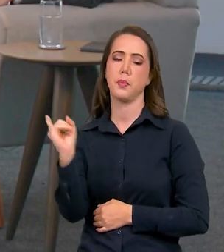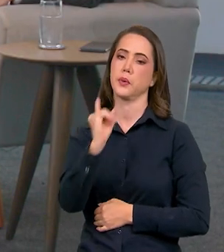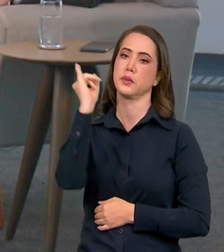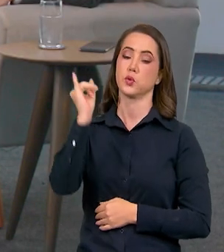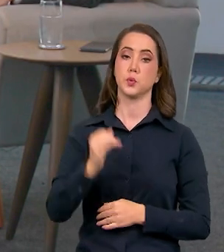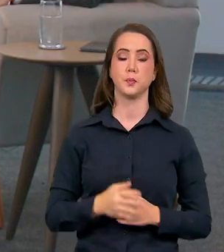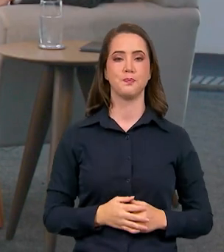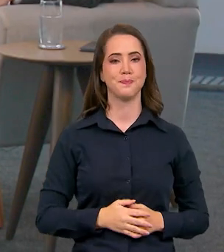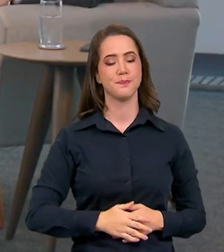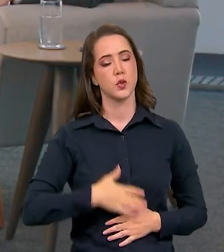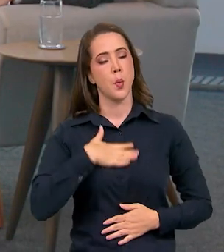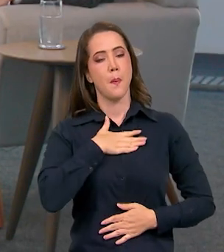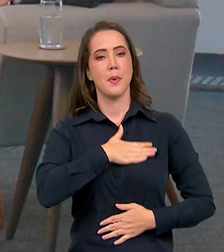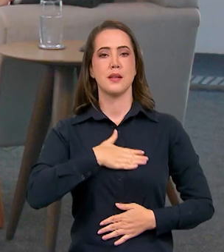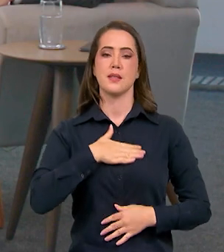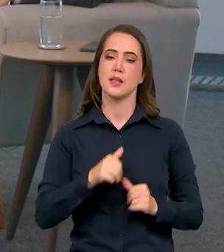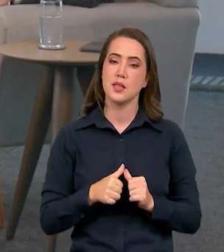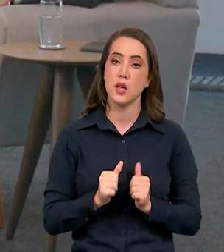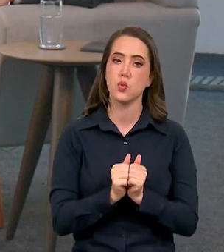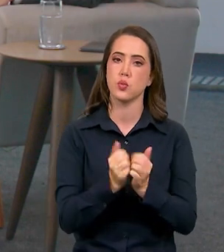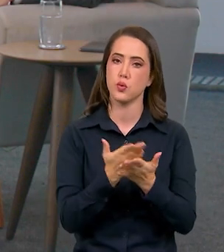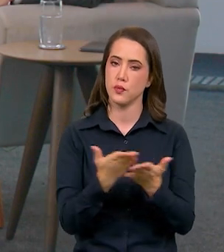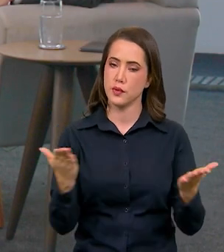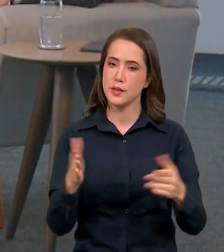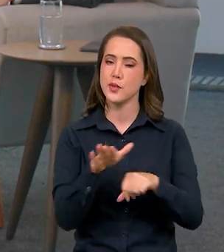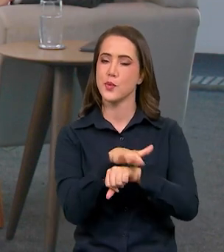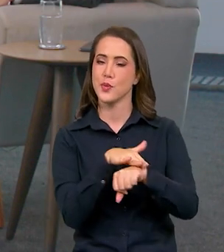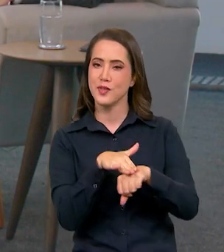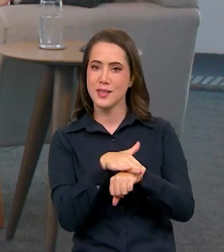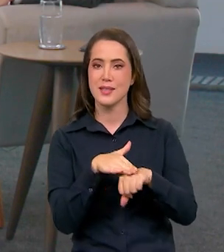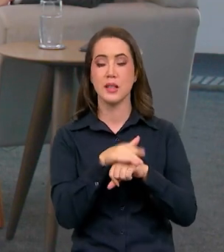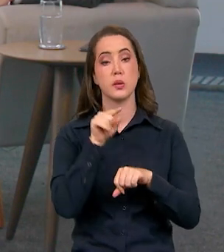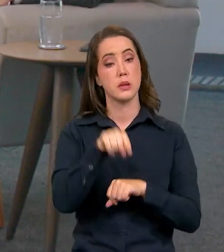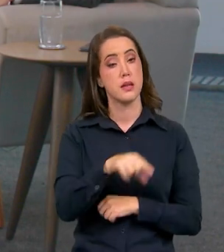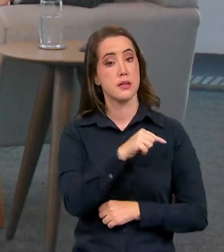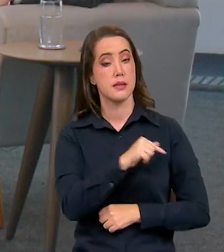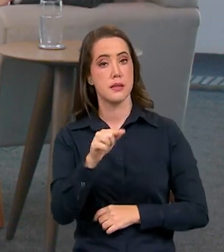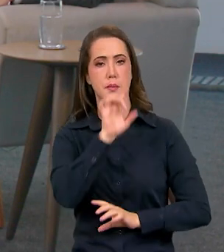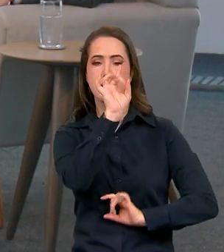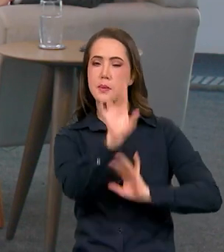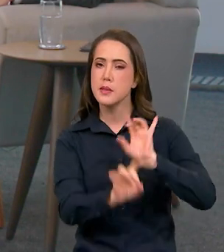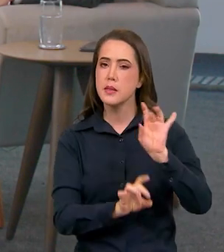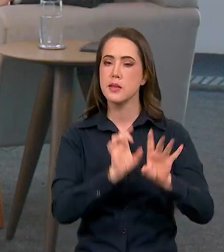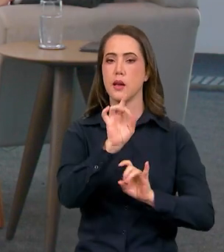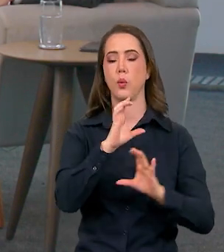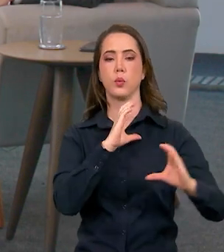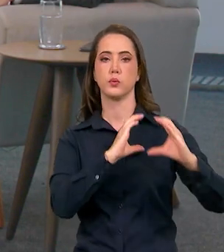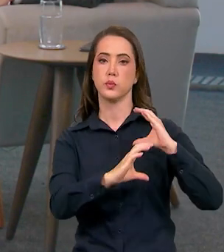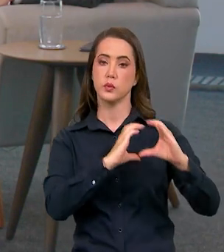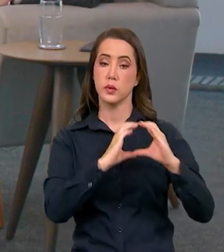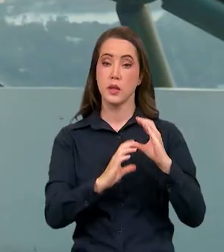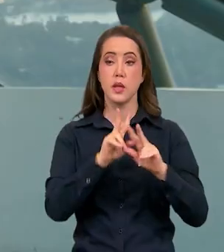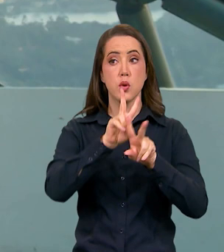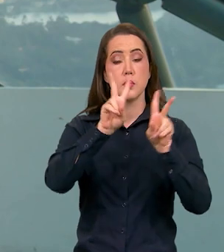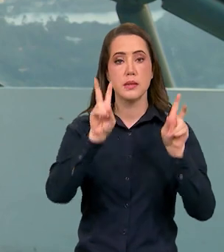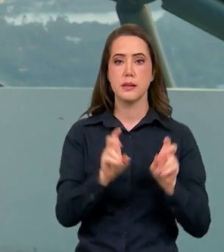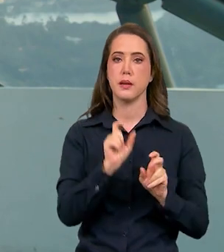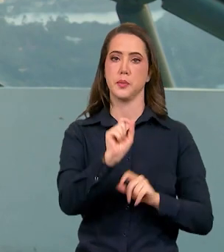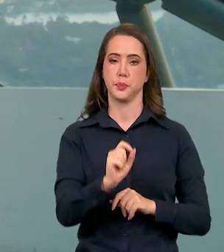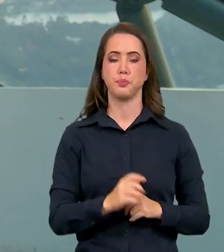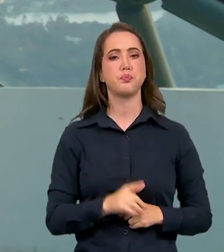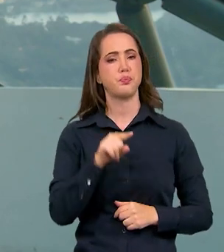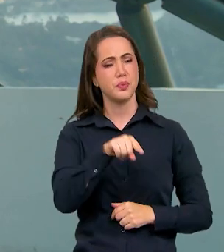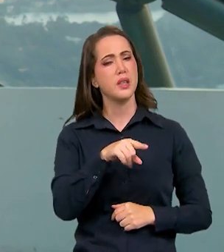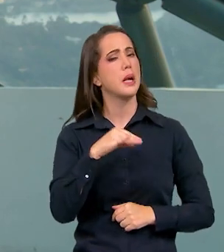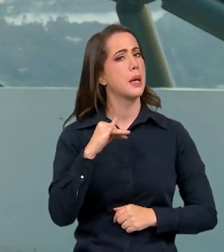simbólica. Prazer estar aqui com vocês, conversando um pouco nessa semana especial das comunicações sobre esse